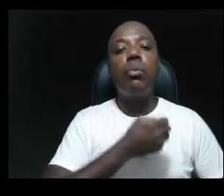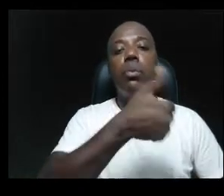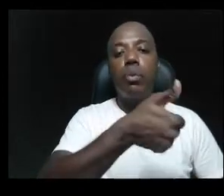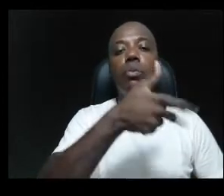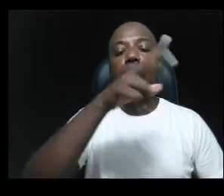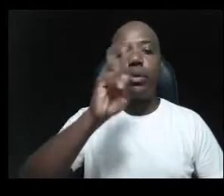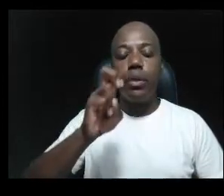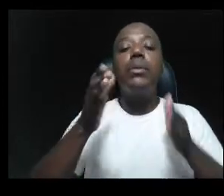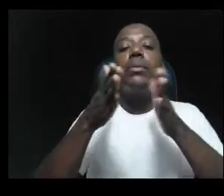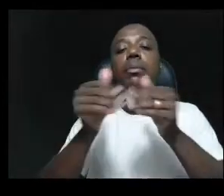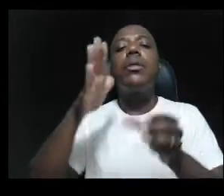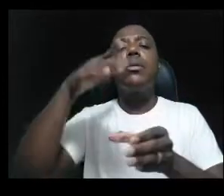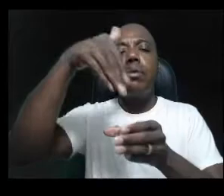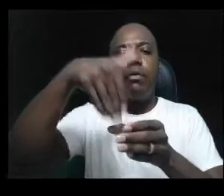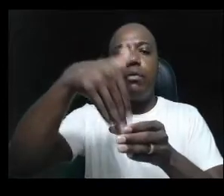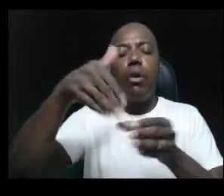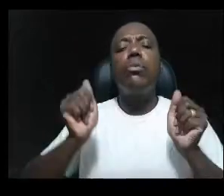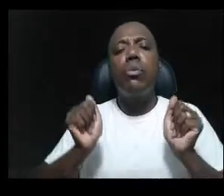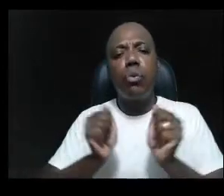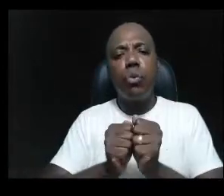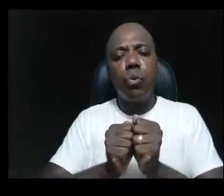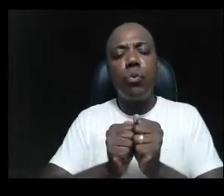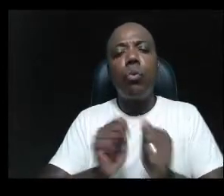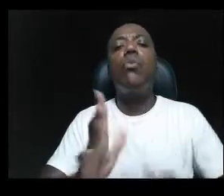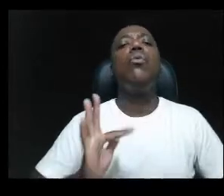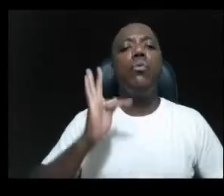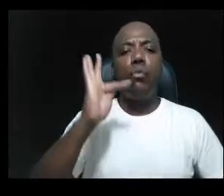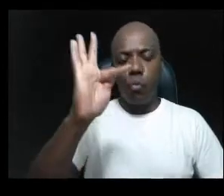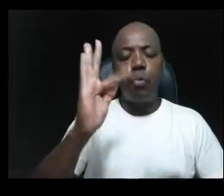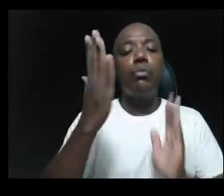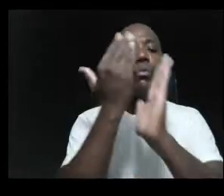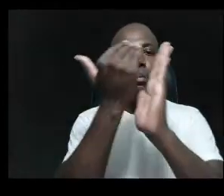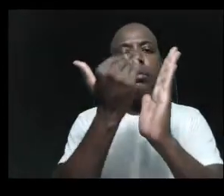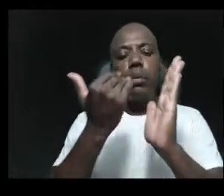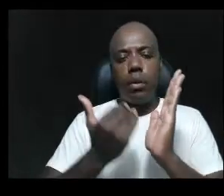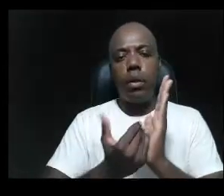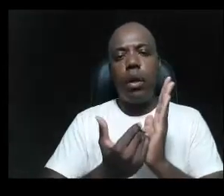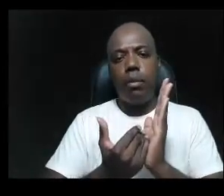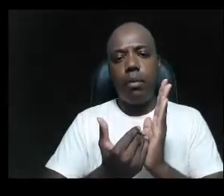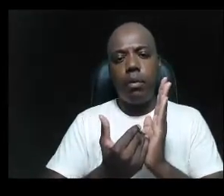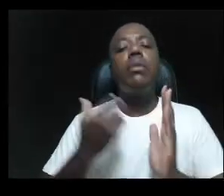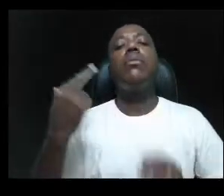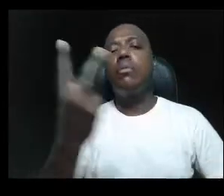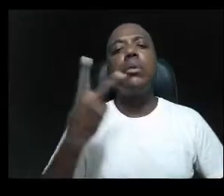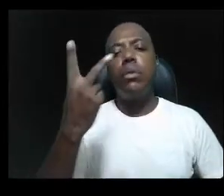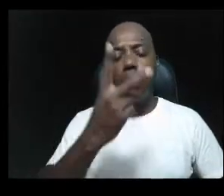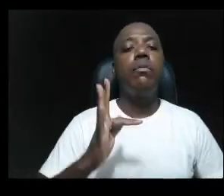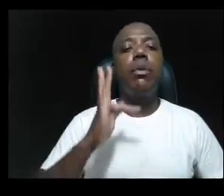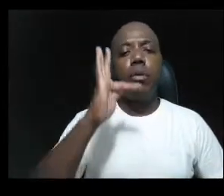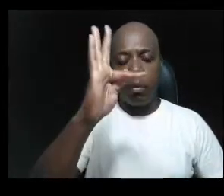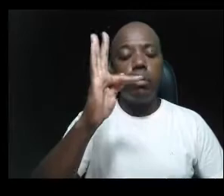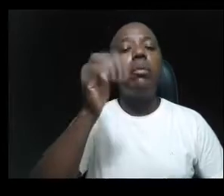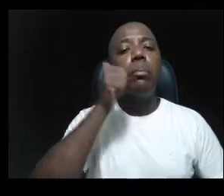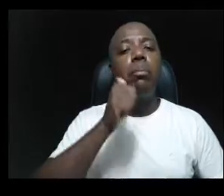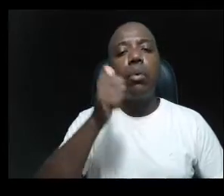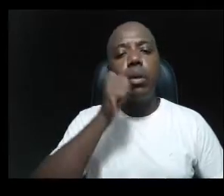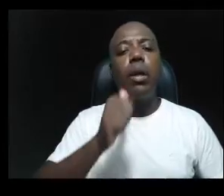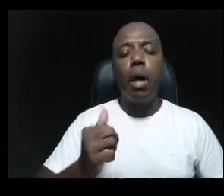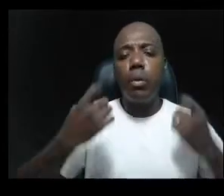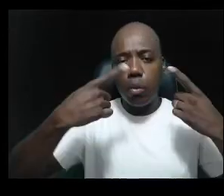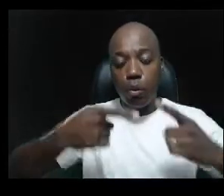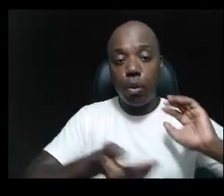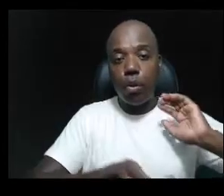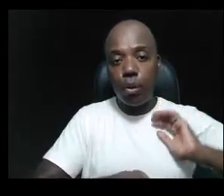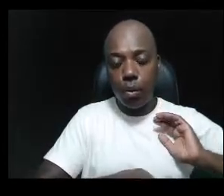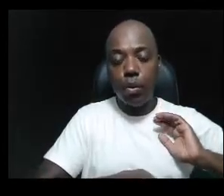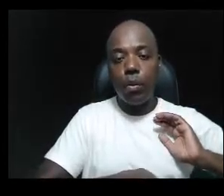peço seu voto. Juntos, desenvolveremos projetos para a saúde da mulher e valorização delas contra o câncer de mama.